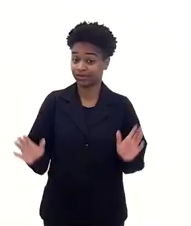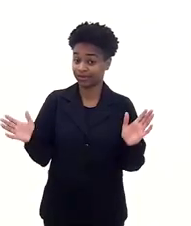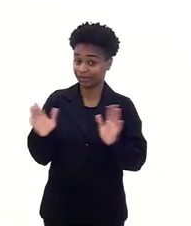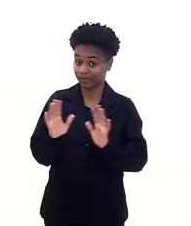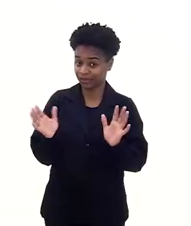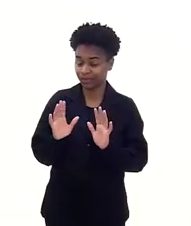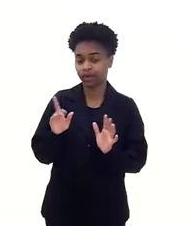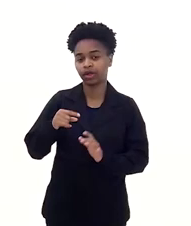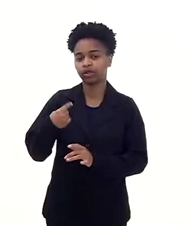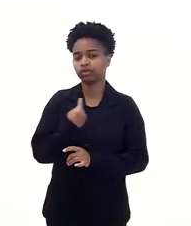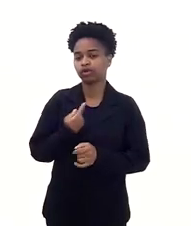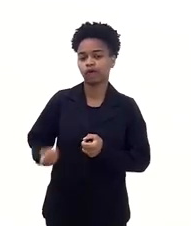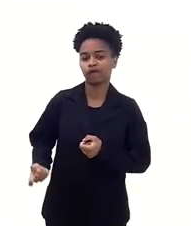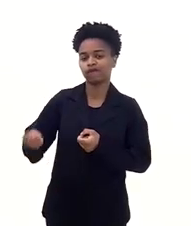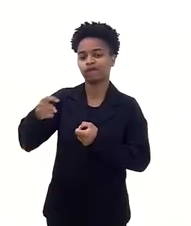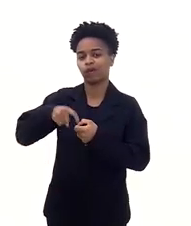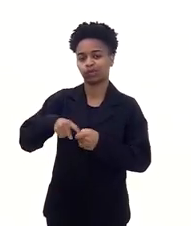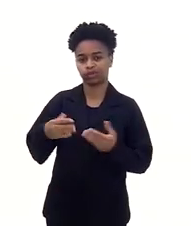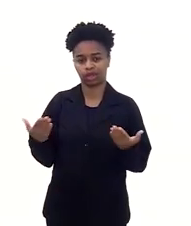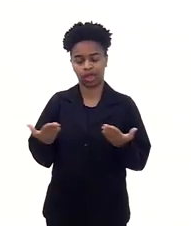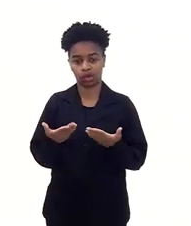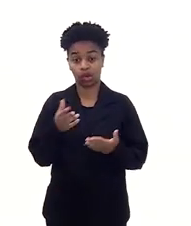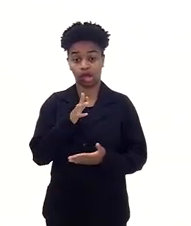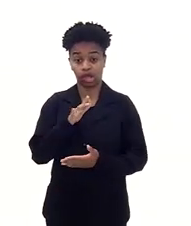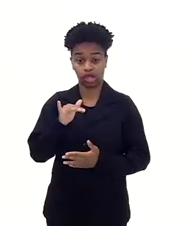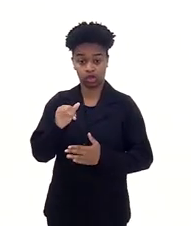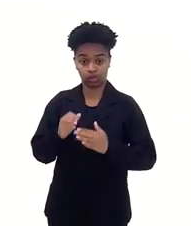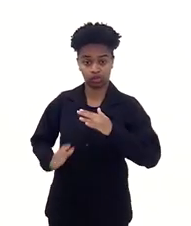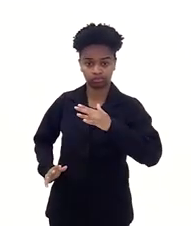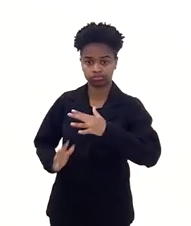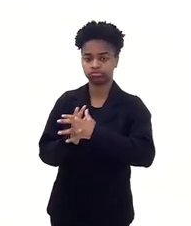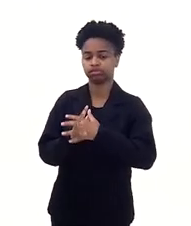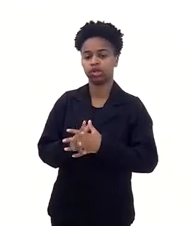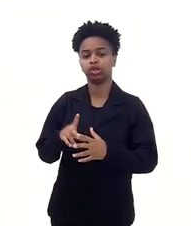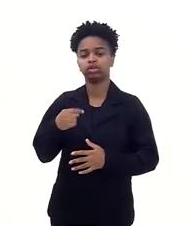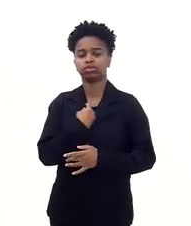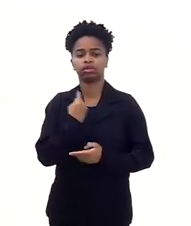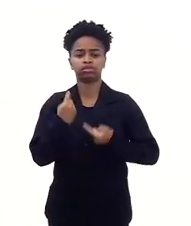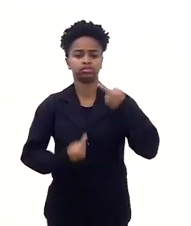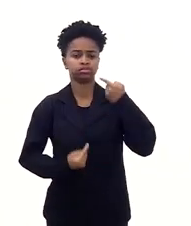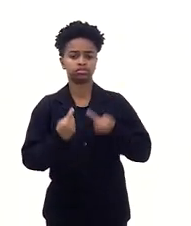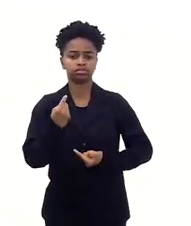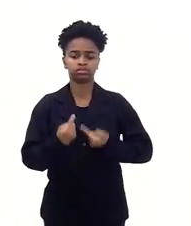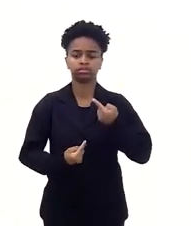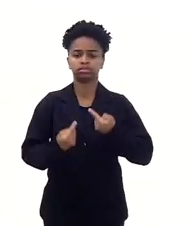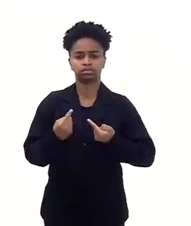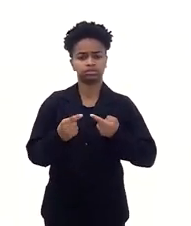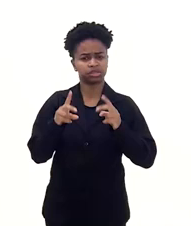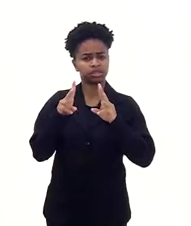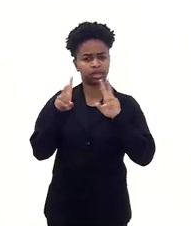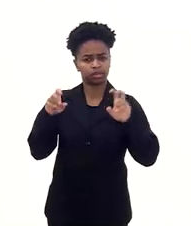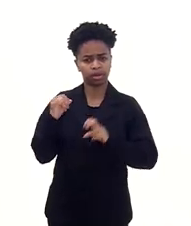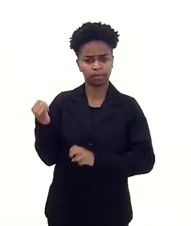Olá, estamos de volta com o programa Rio Sem Fronteiras, trazendo um debate com um tema caro para a sociedade